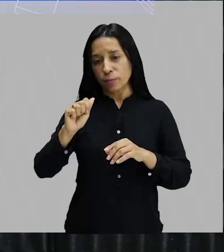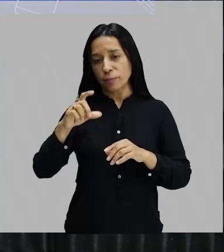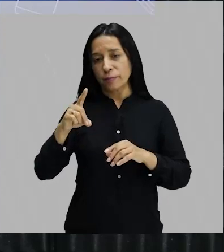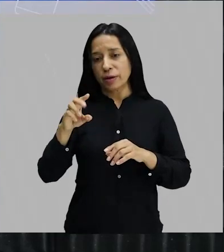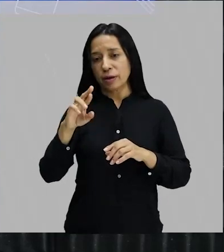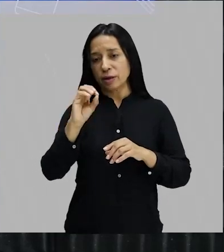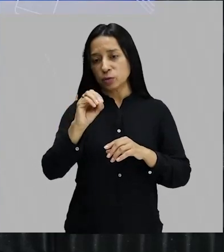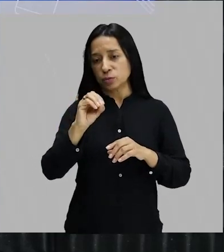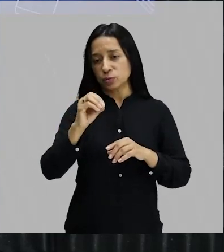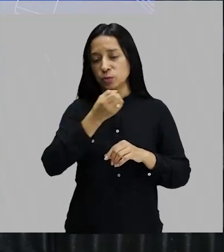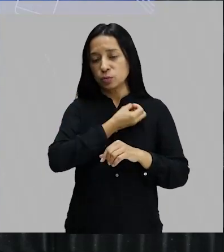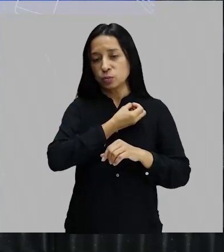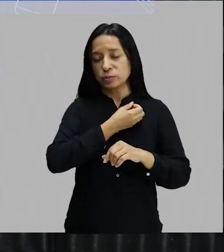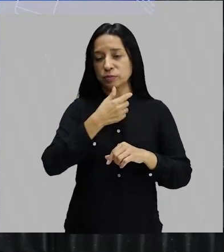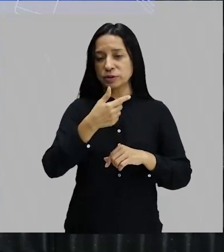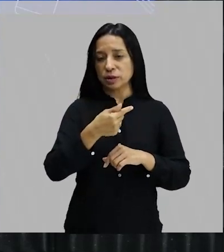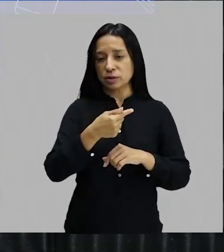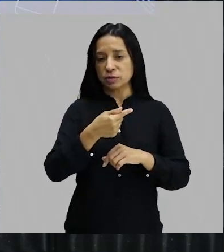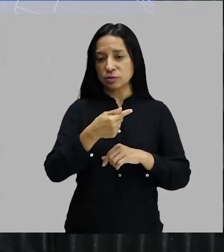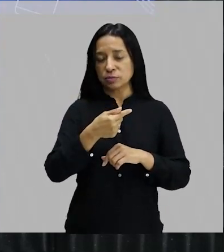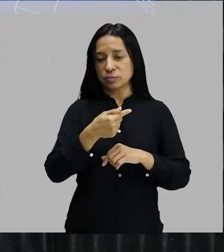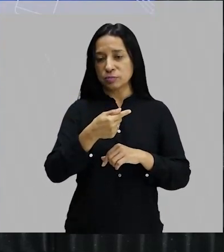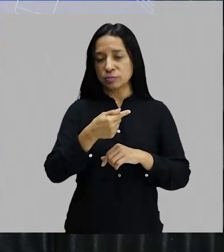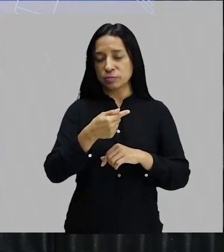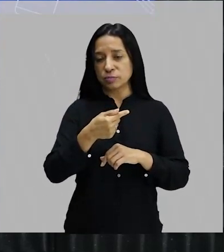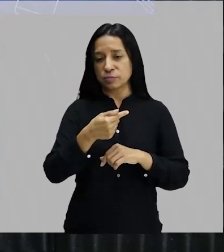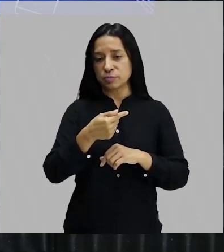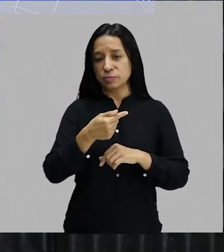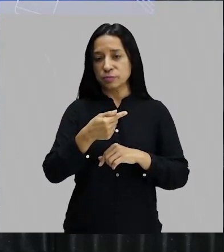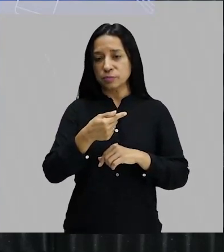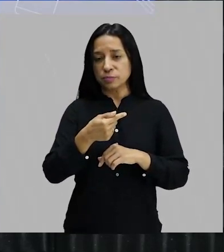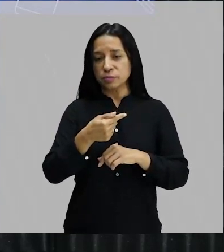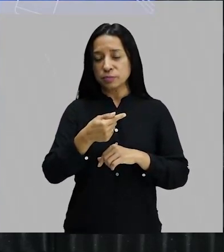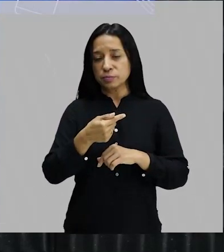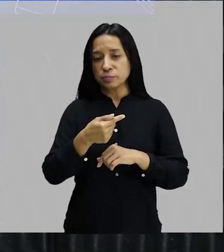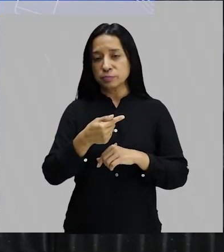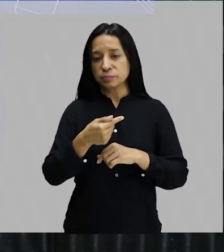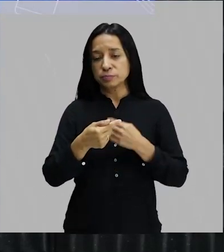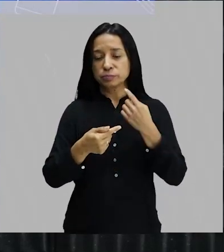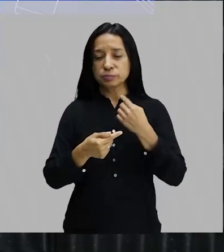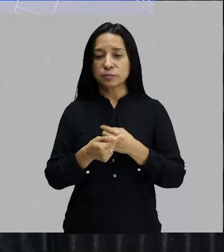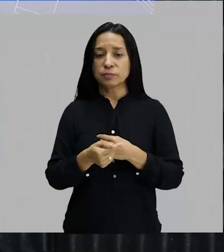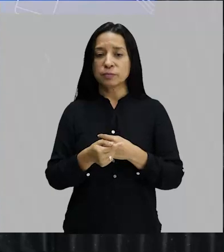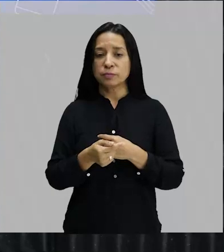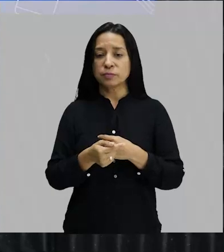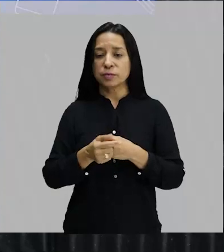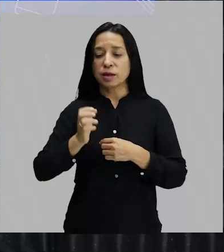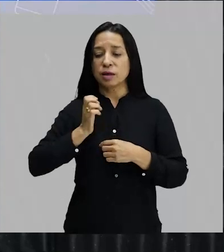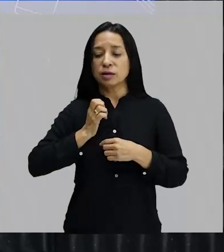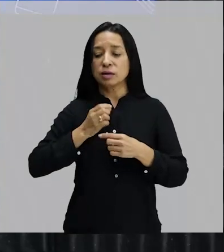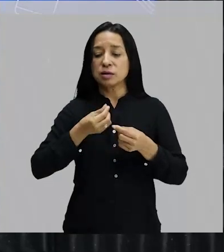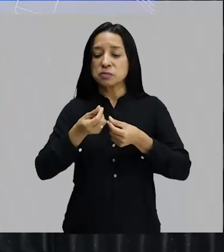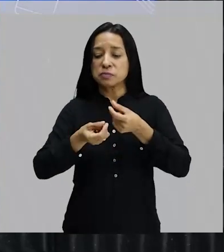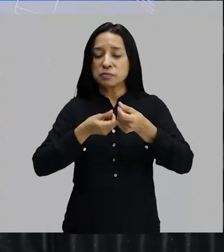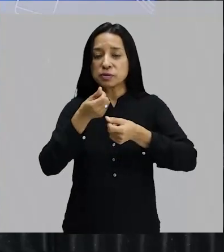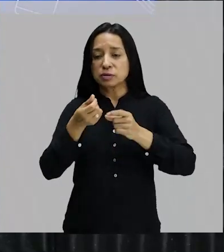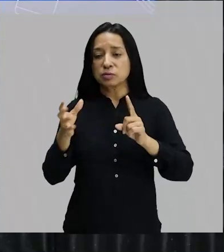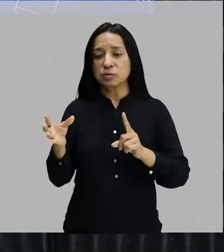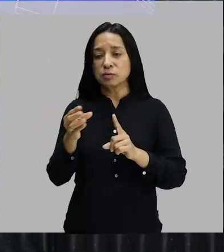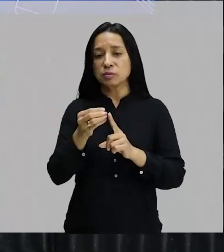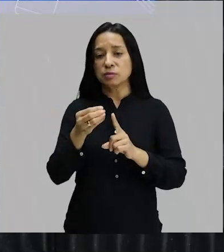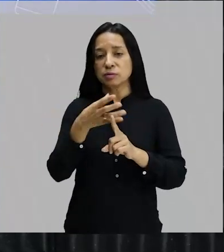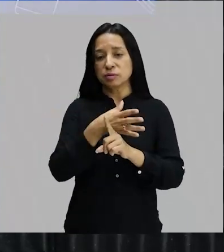Paulo Prado 7. Cadê Jesus? 7, bem aqui. Este aqui. Ele era o ricaço que bancou a Semana de Arte Moderna.